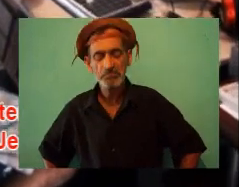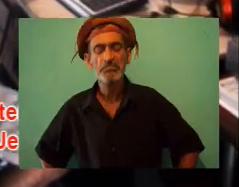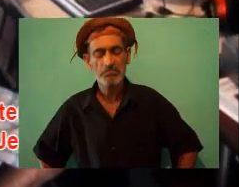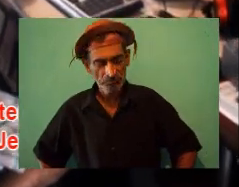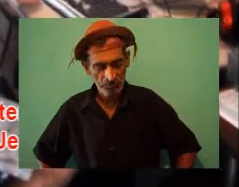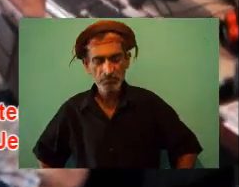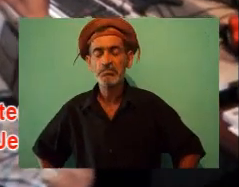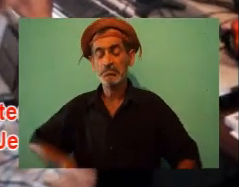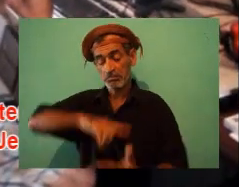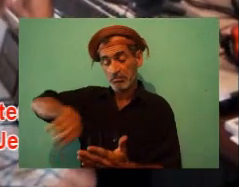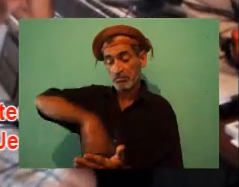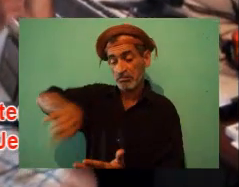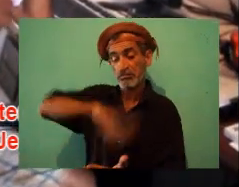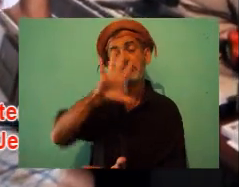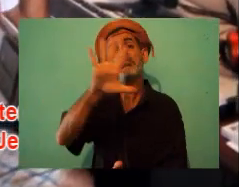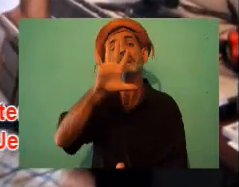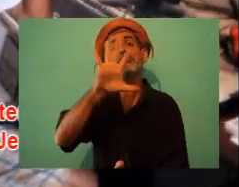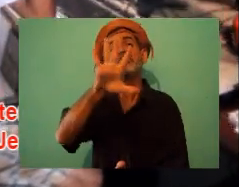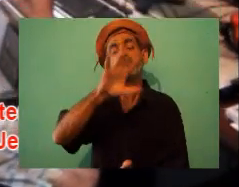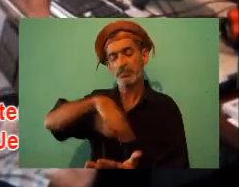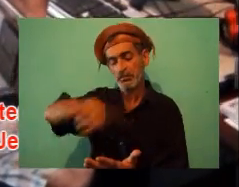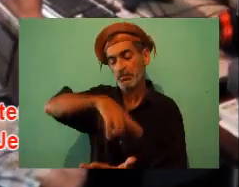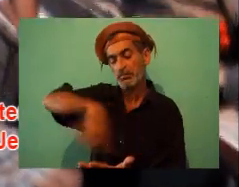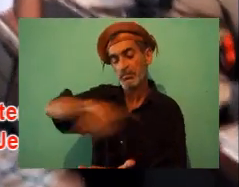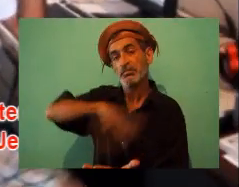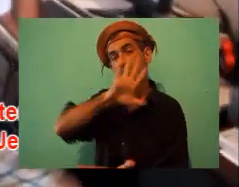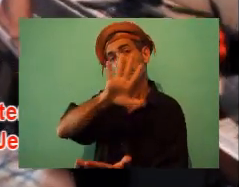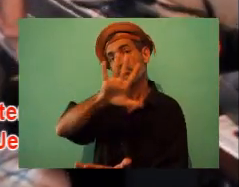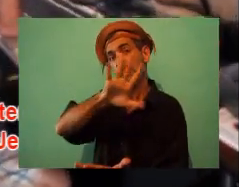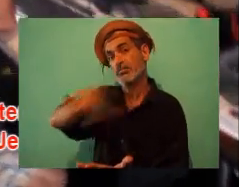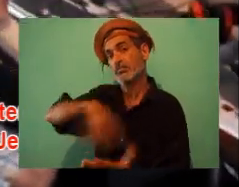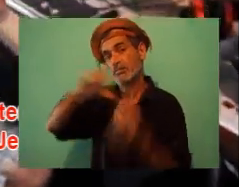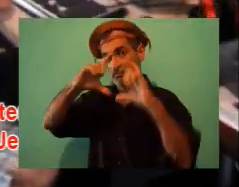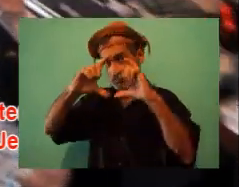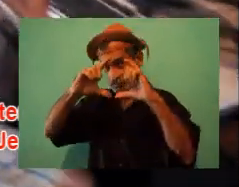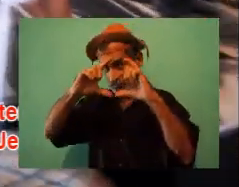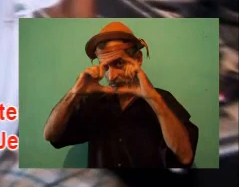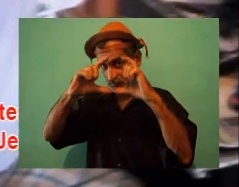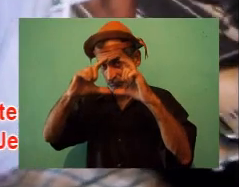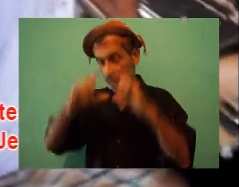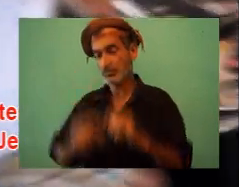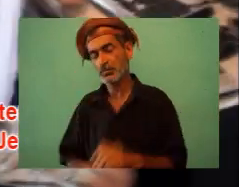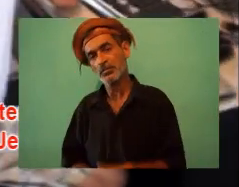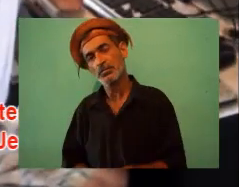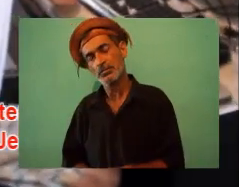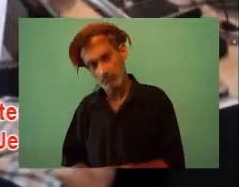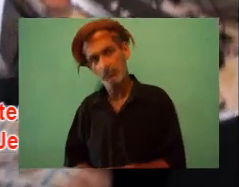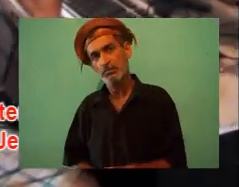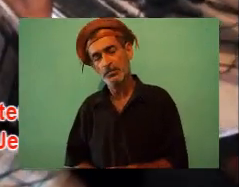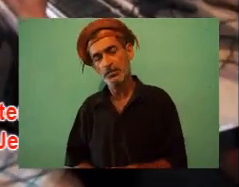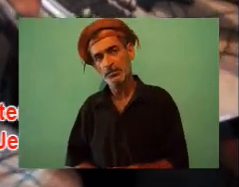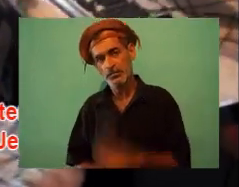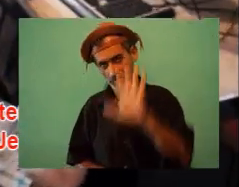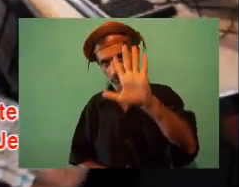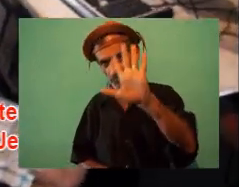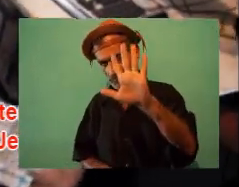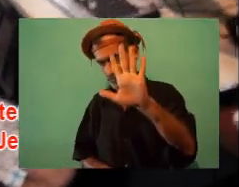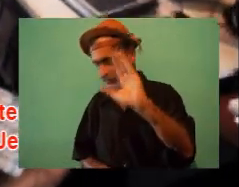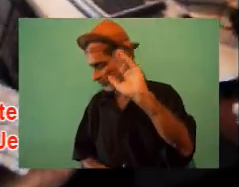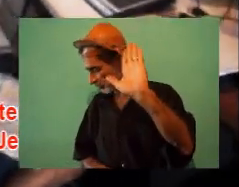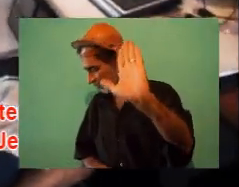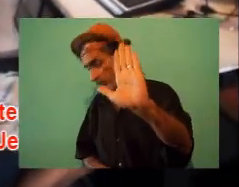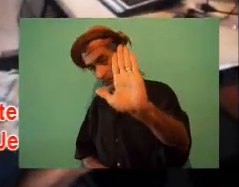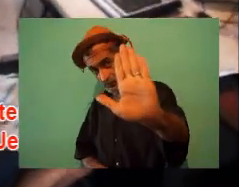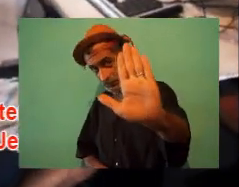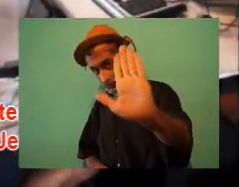boa mãe Sucesso 5 milhões de assistidas Durante um dia, a senhora vai ver É, pode